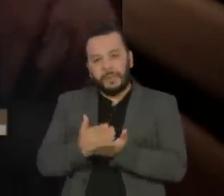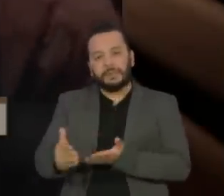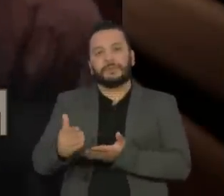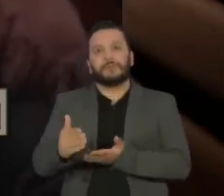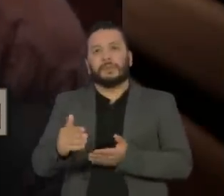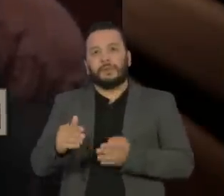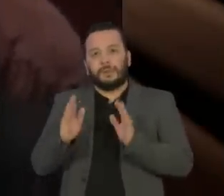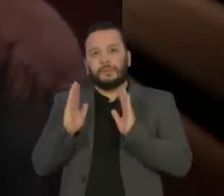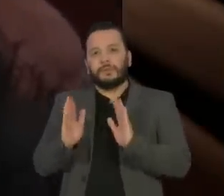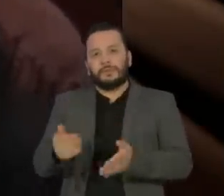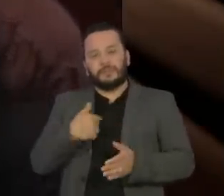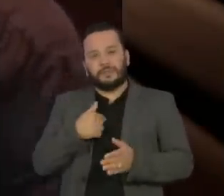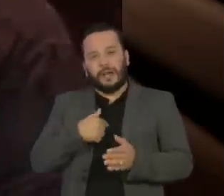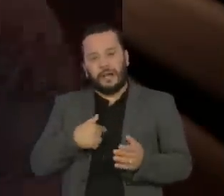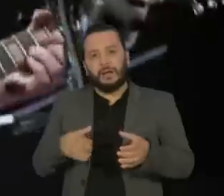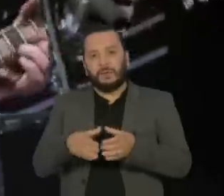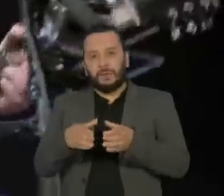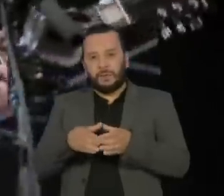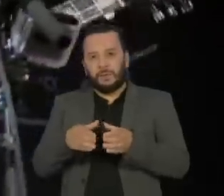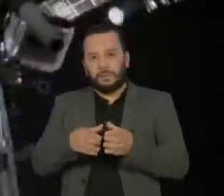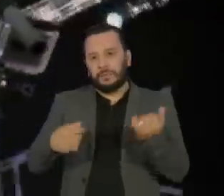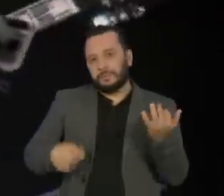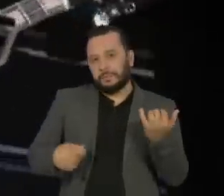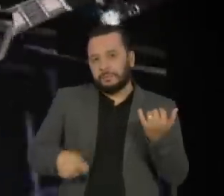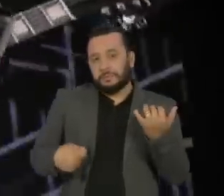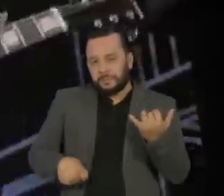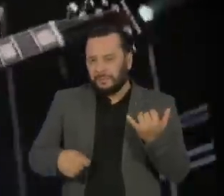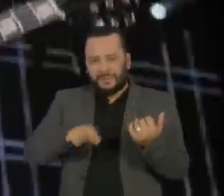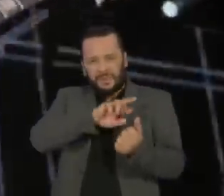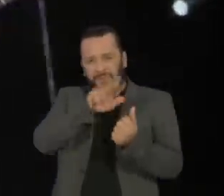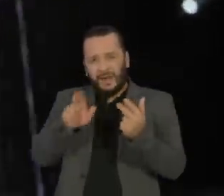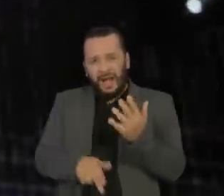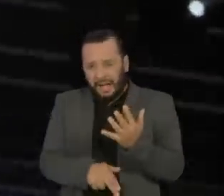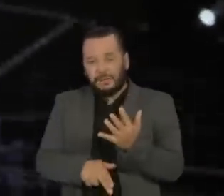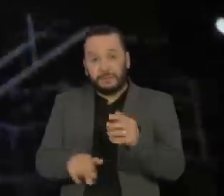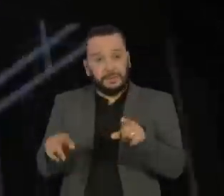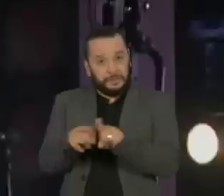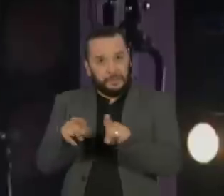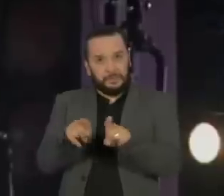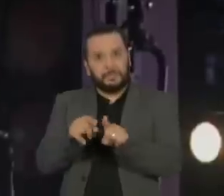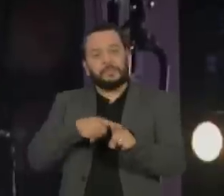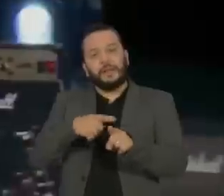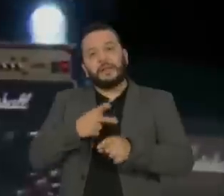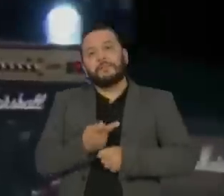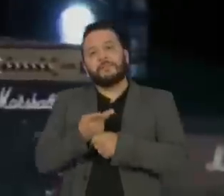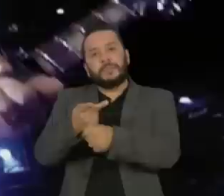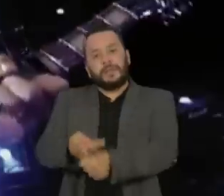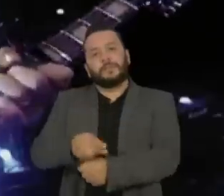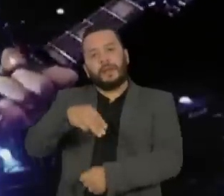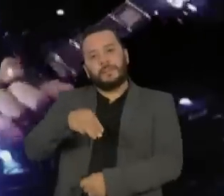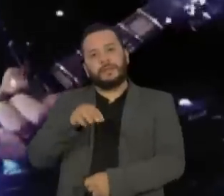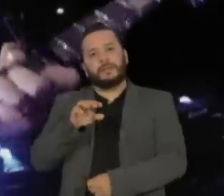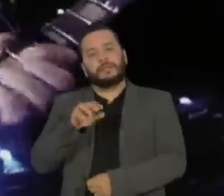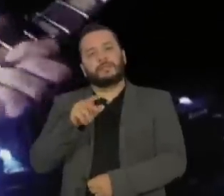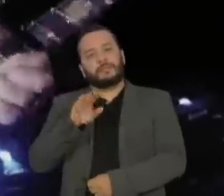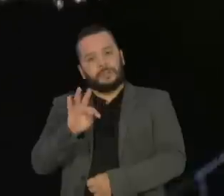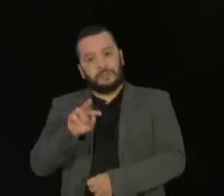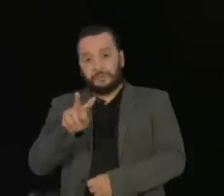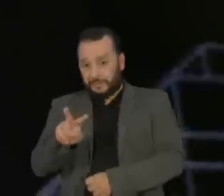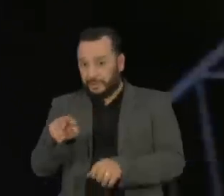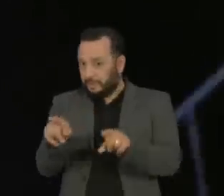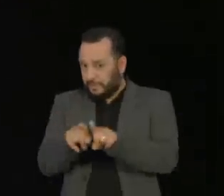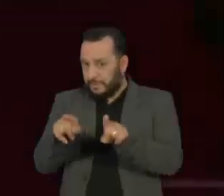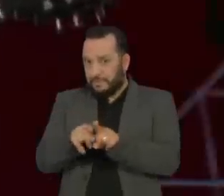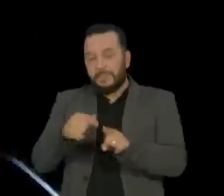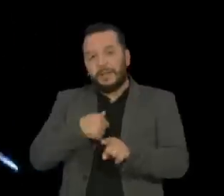criação de várias bandas, como a Vimana e Blitz. Ganhou um Grammy Latino pelo disco acústico MTV e colecionou sucessos,